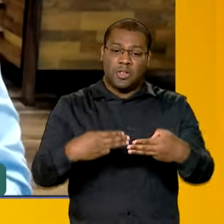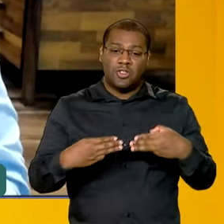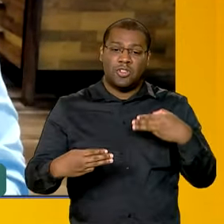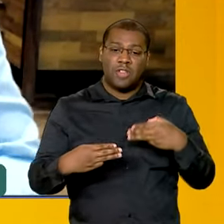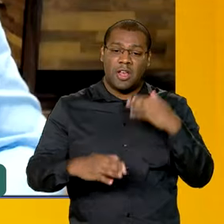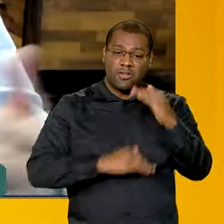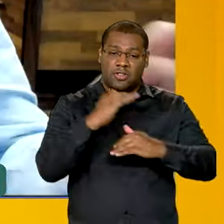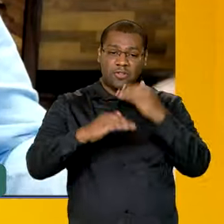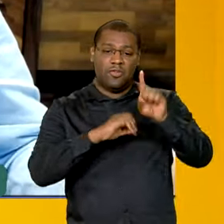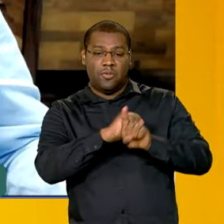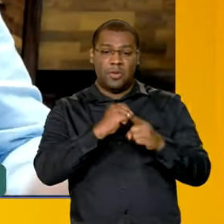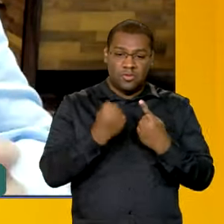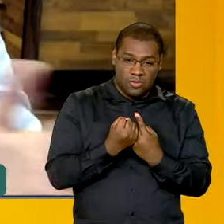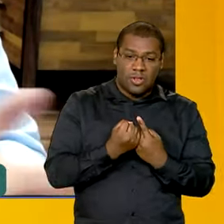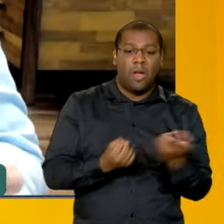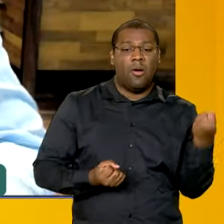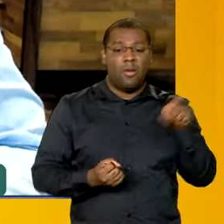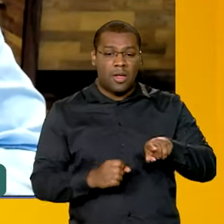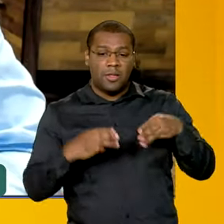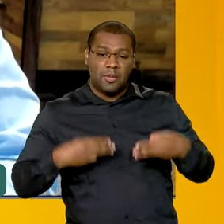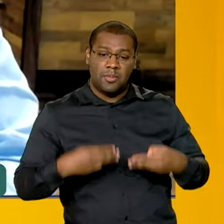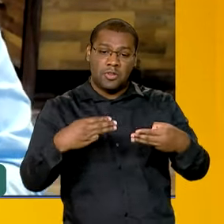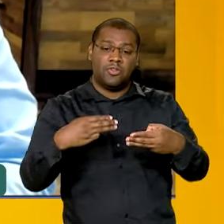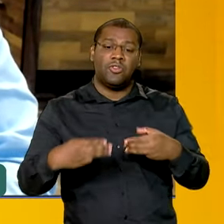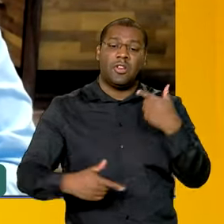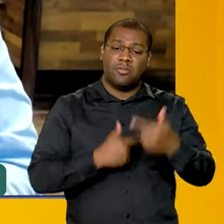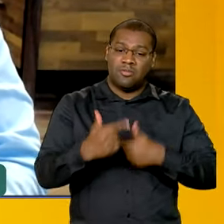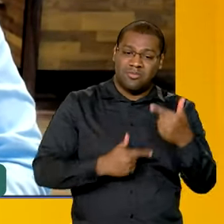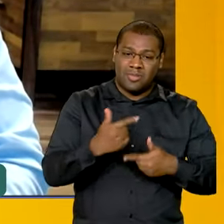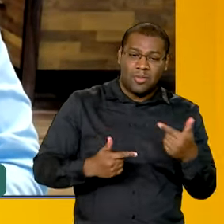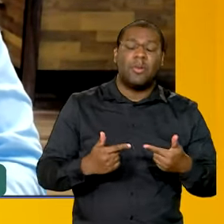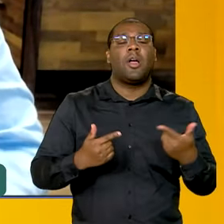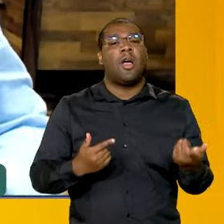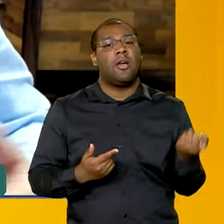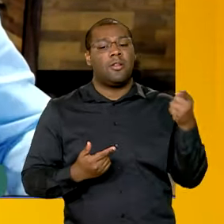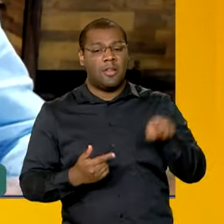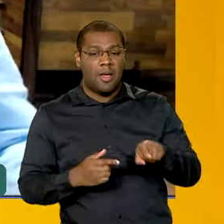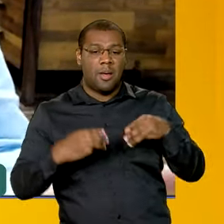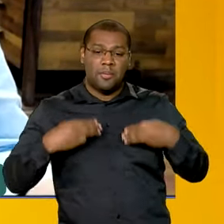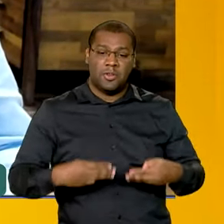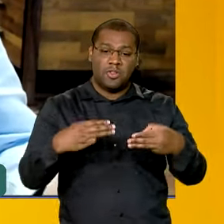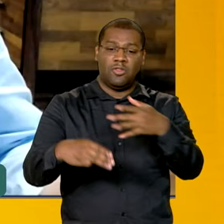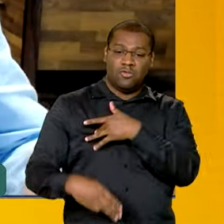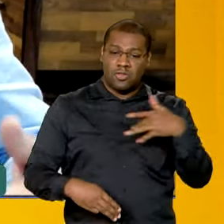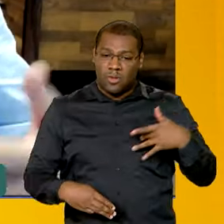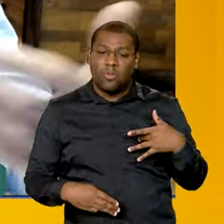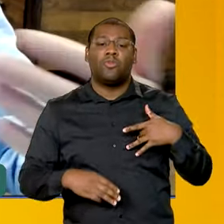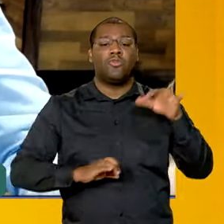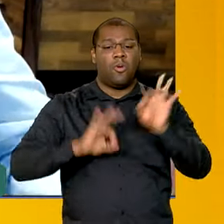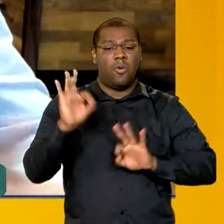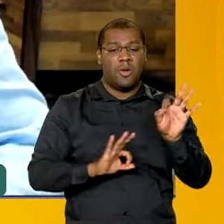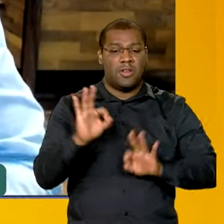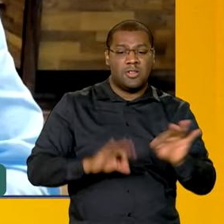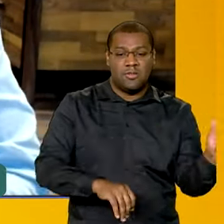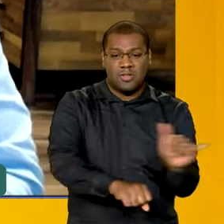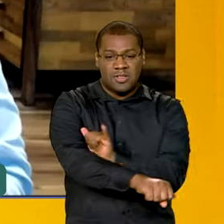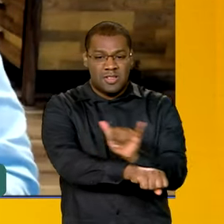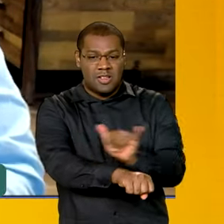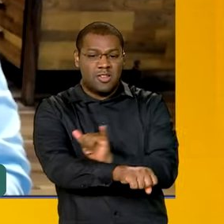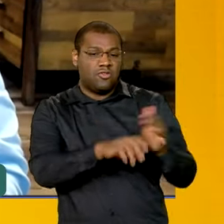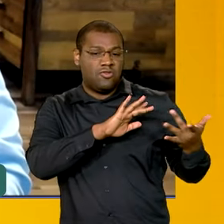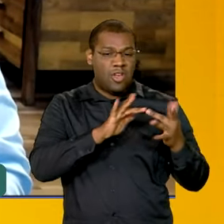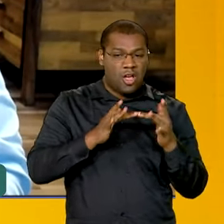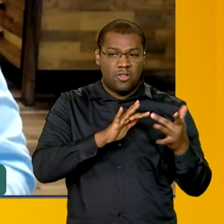Social, do trabalho, em especial desses dois ministérios, da saúde, criando condições das várias possibilidades.